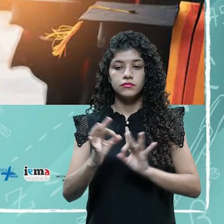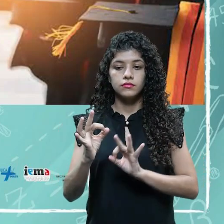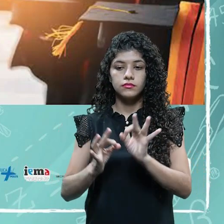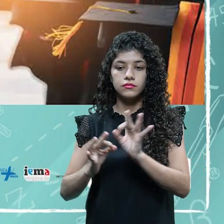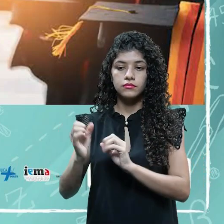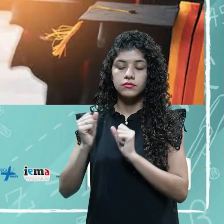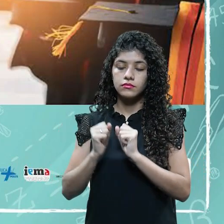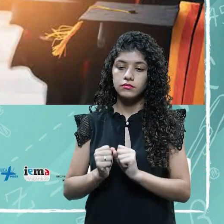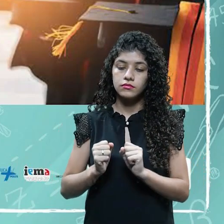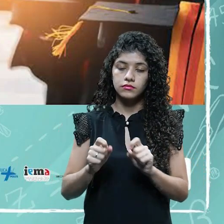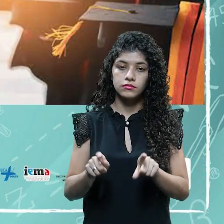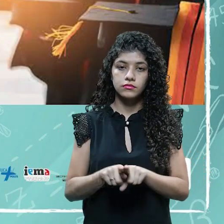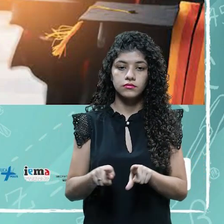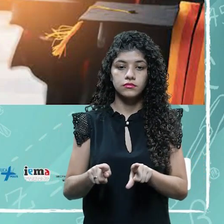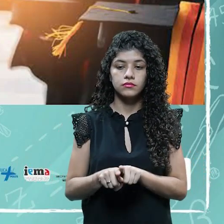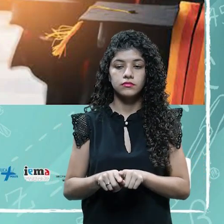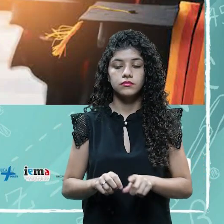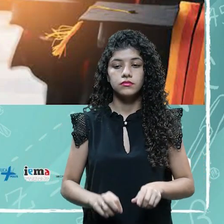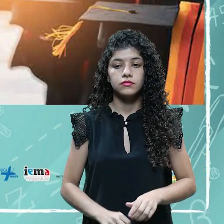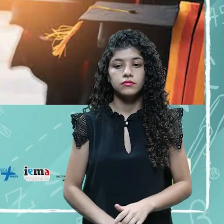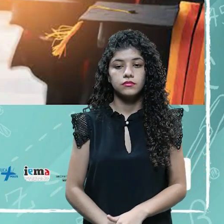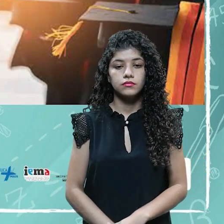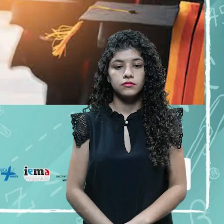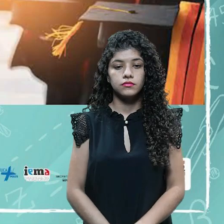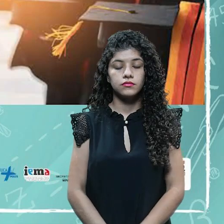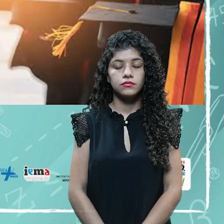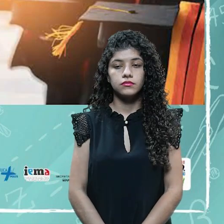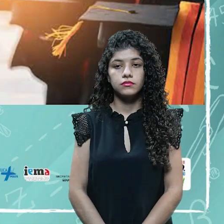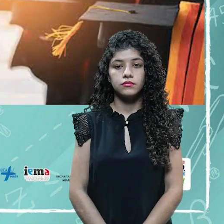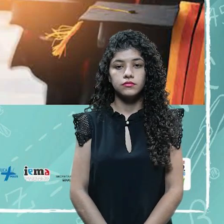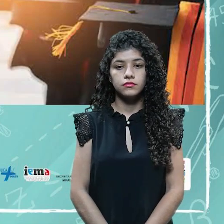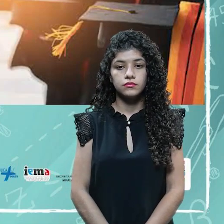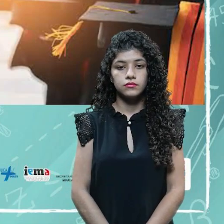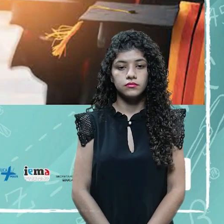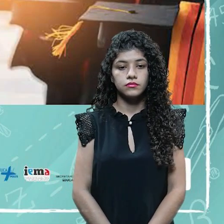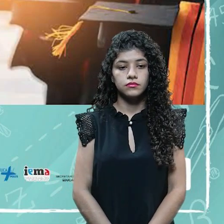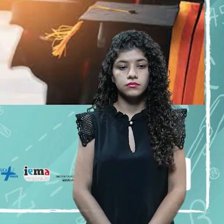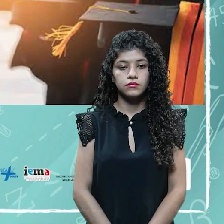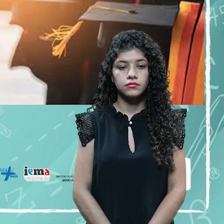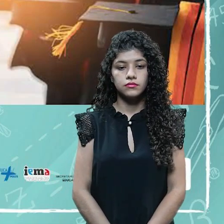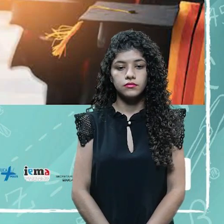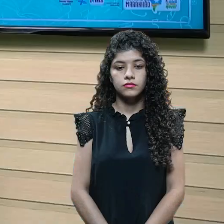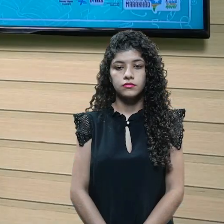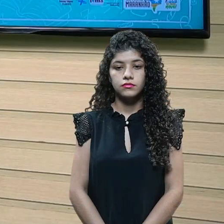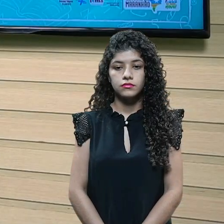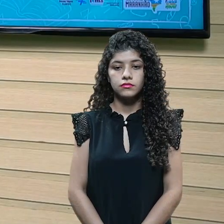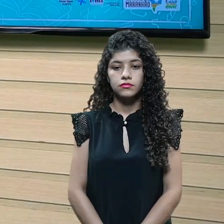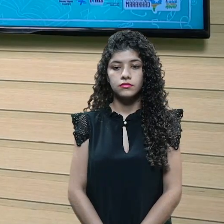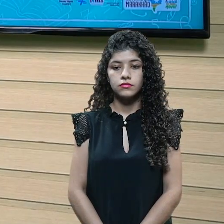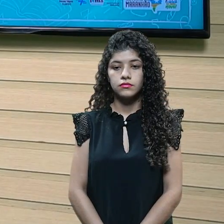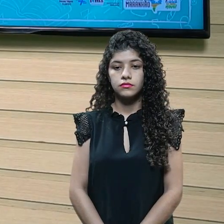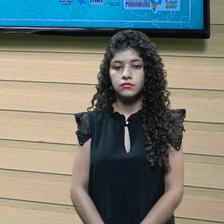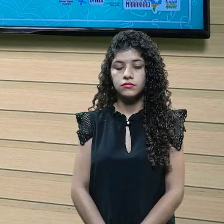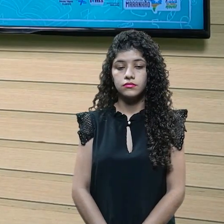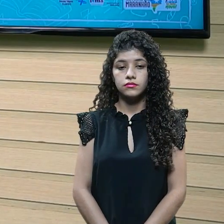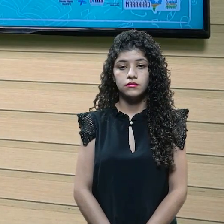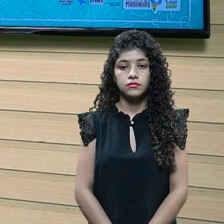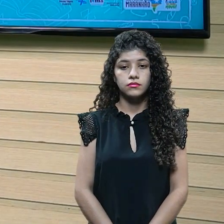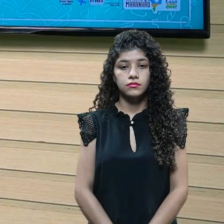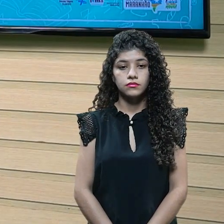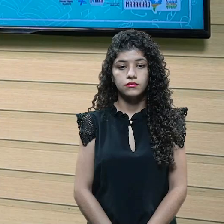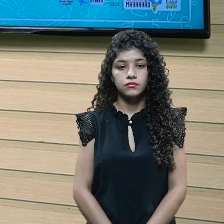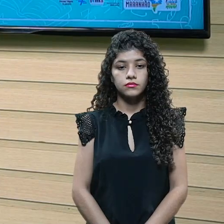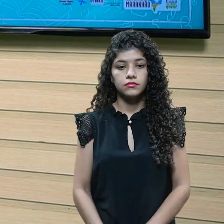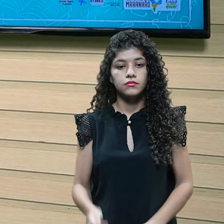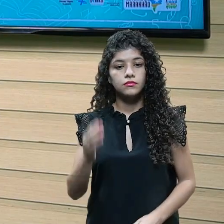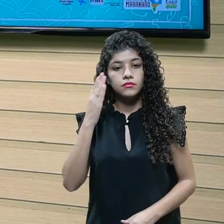mesmo podem fazer, mas contratar uma terceirizada, né? Para trabalhar junto com eles, né? Então, o evento, a gente tem